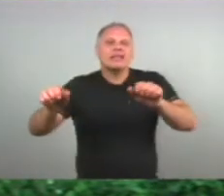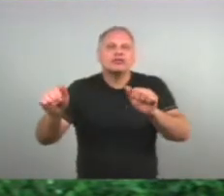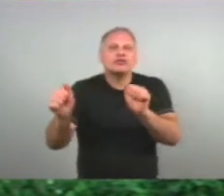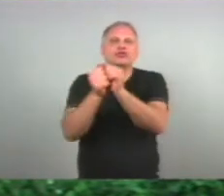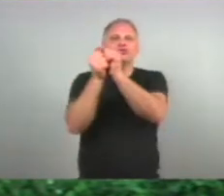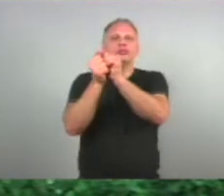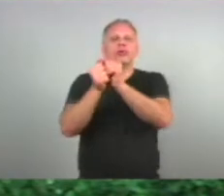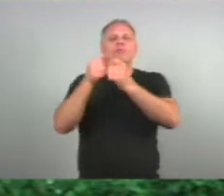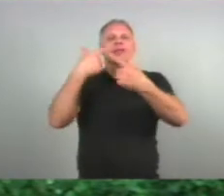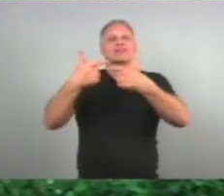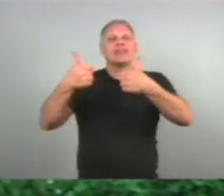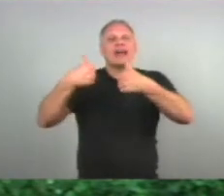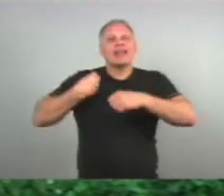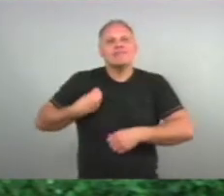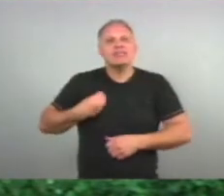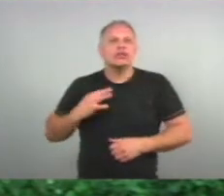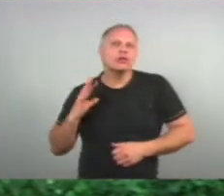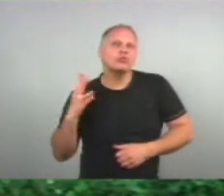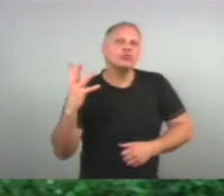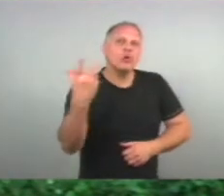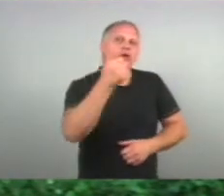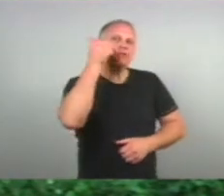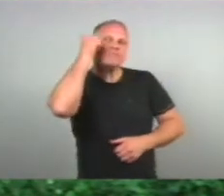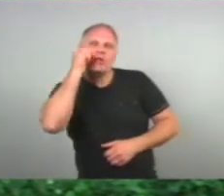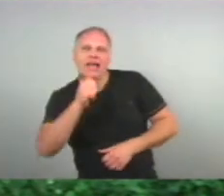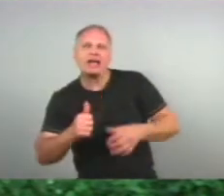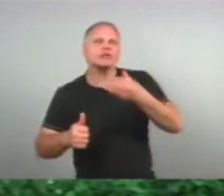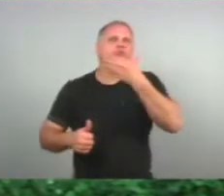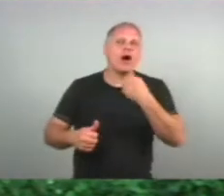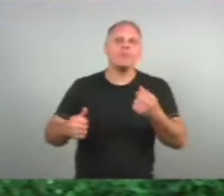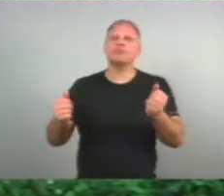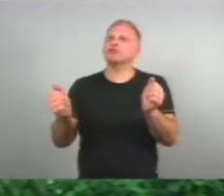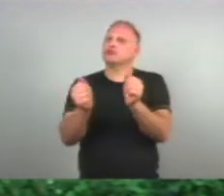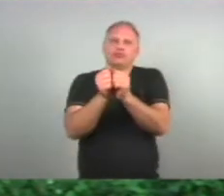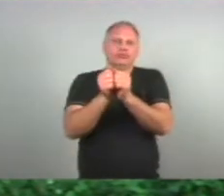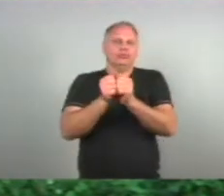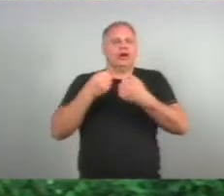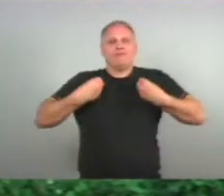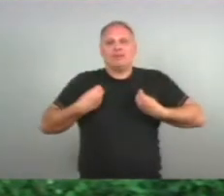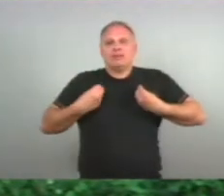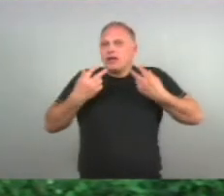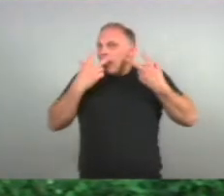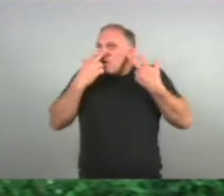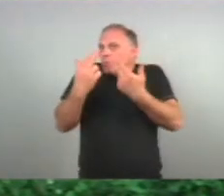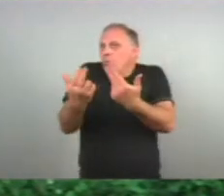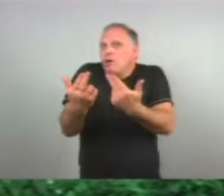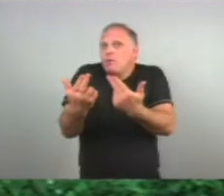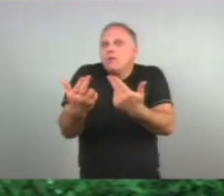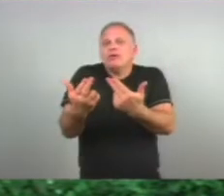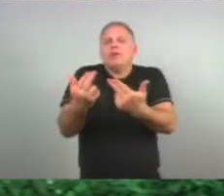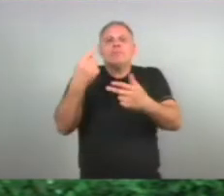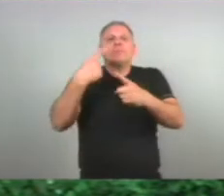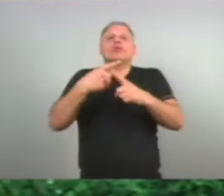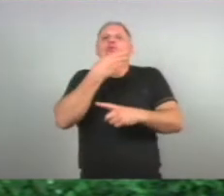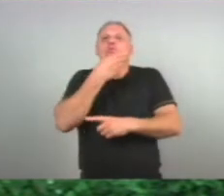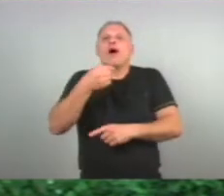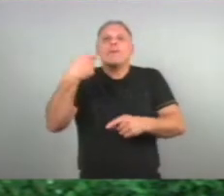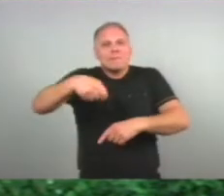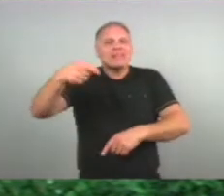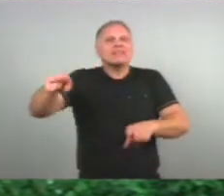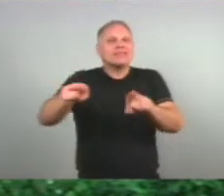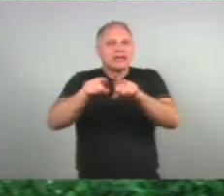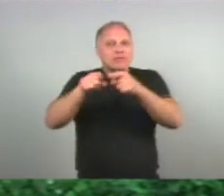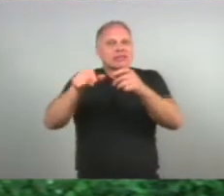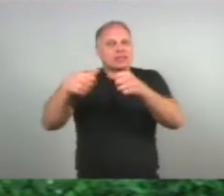vida De todos nós Nós mulheres Os homens Porque os homens Também Precisam estar